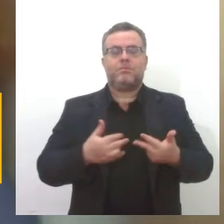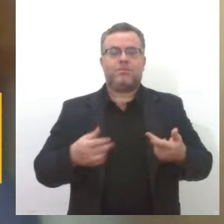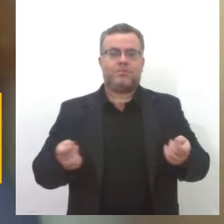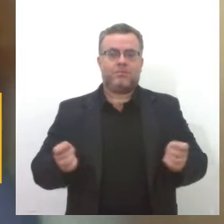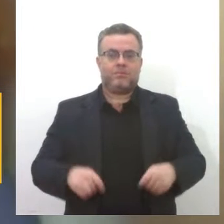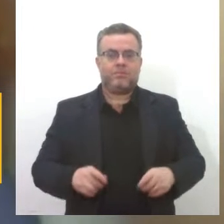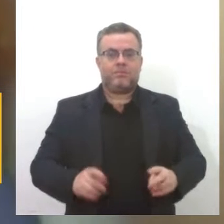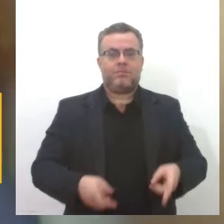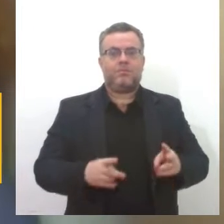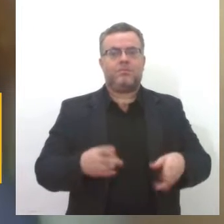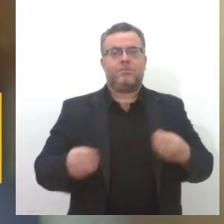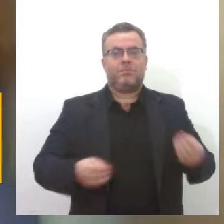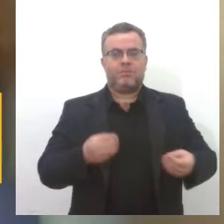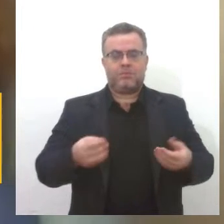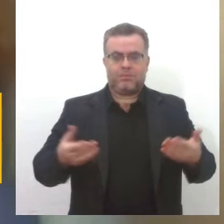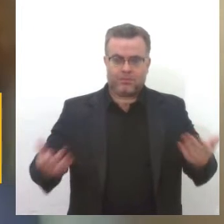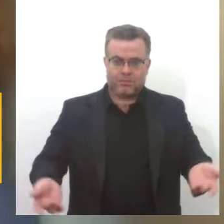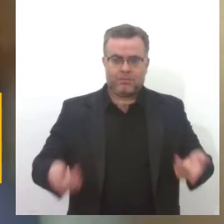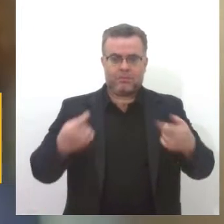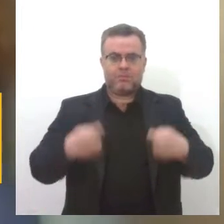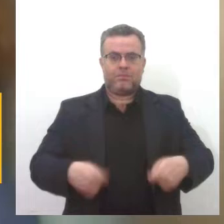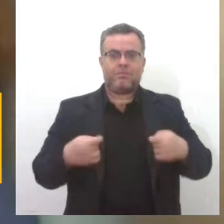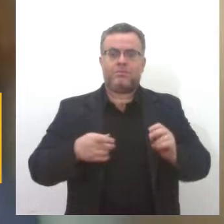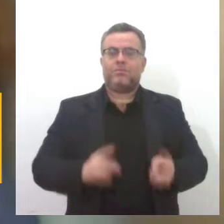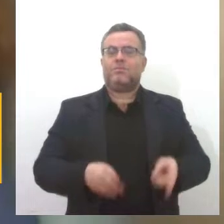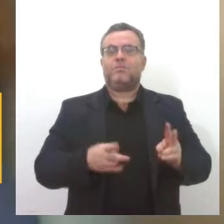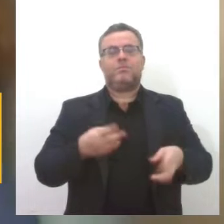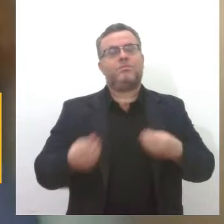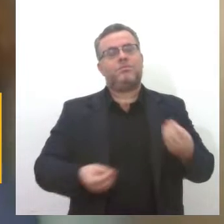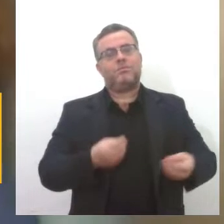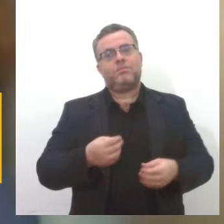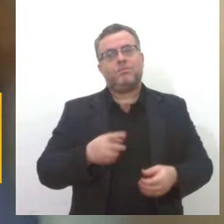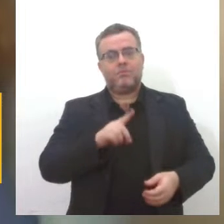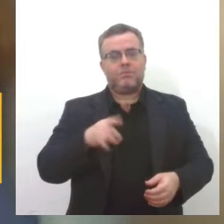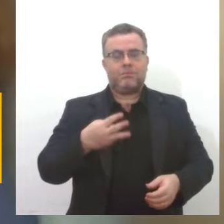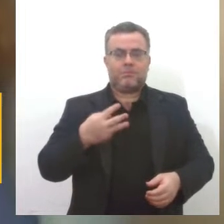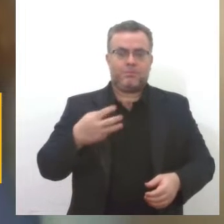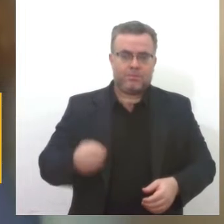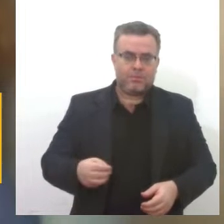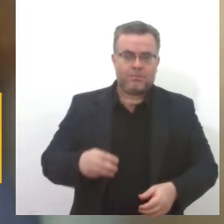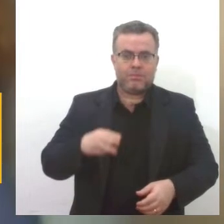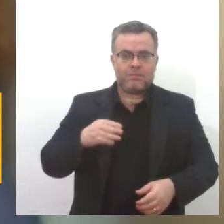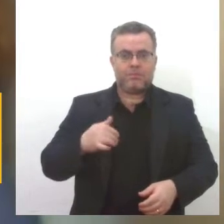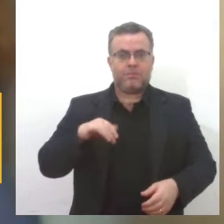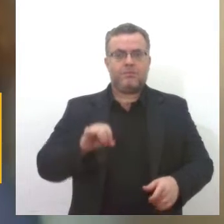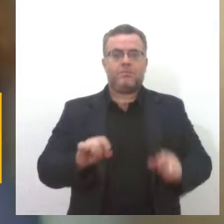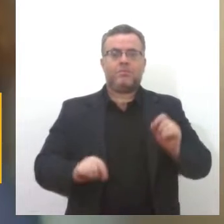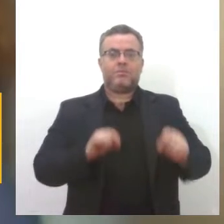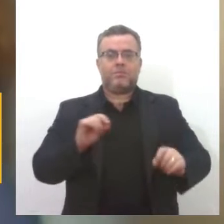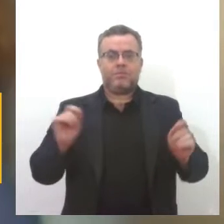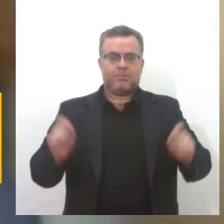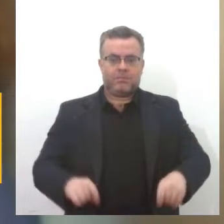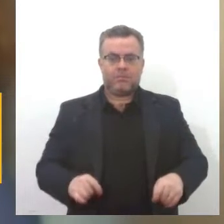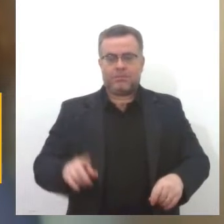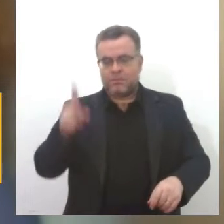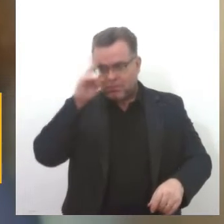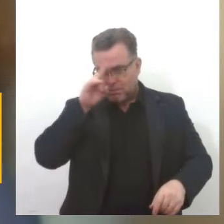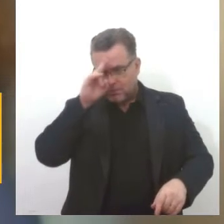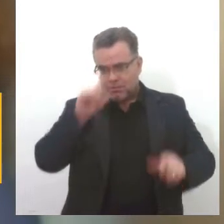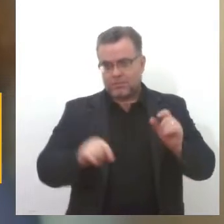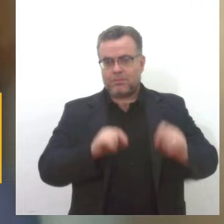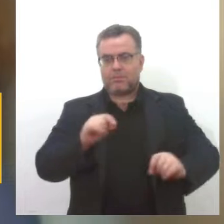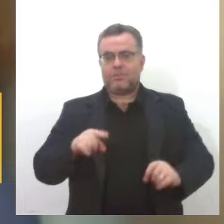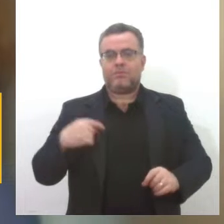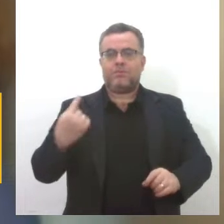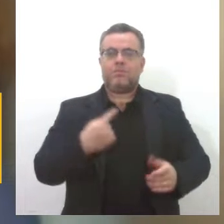espaços. E a gente precisa estar falando. E falar do dia 30 de maio é a gente lembrar do dia onde